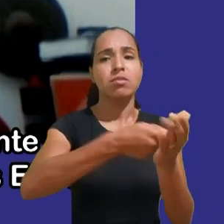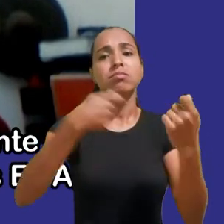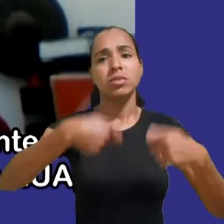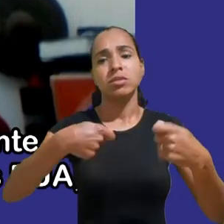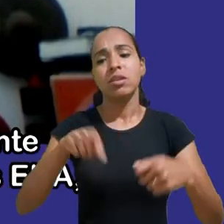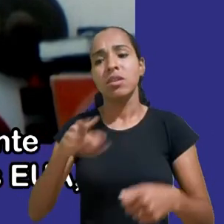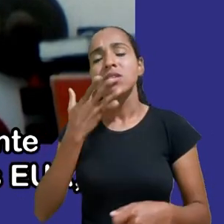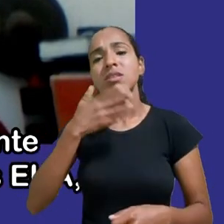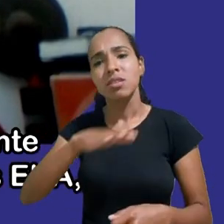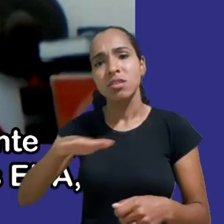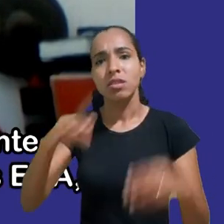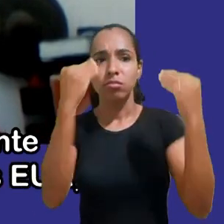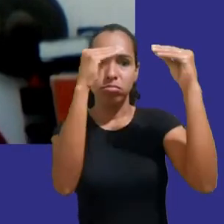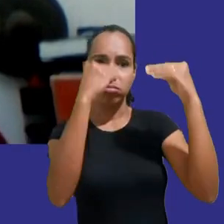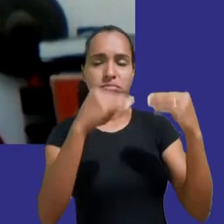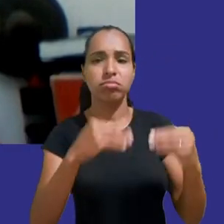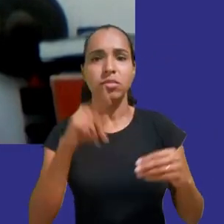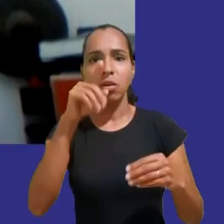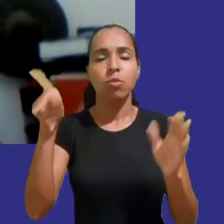Unidos o COPA